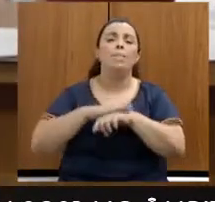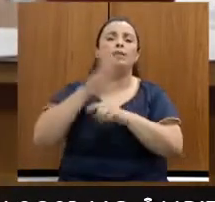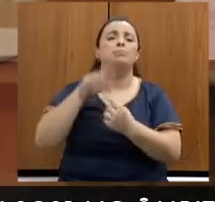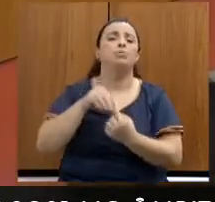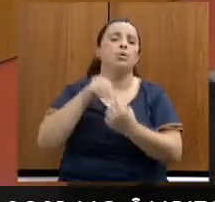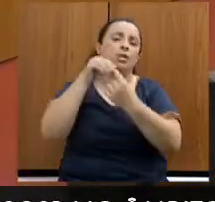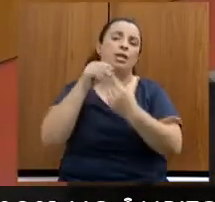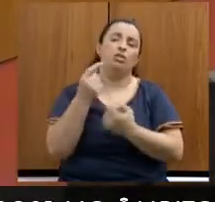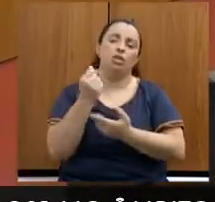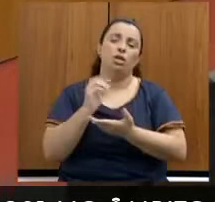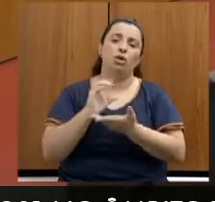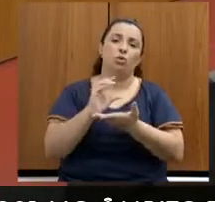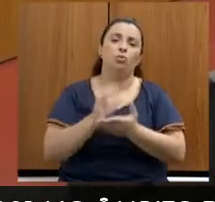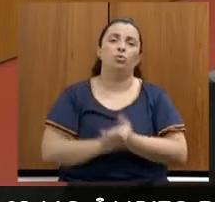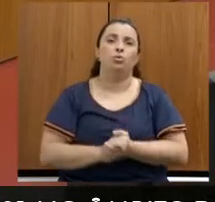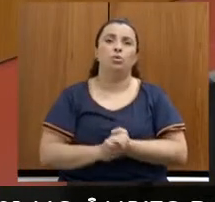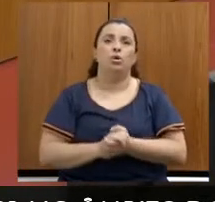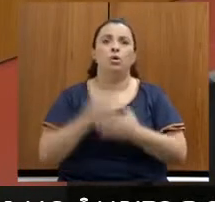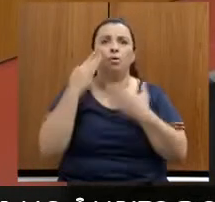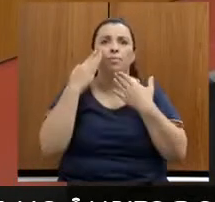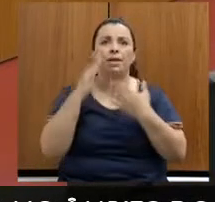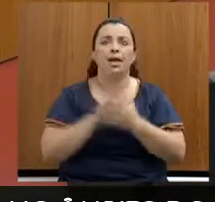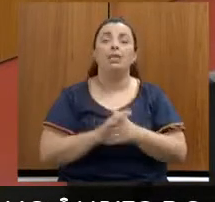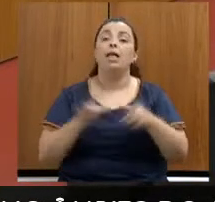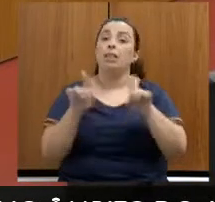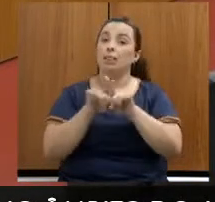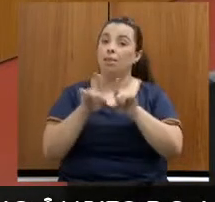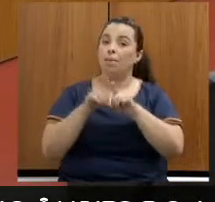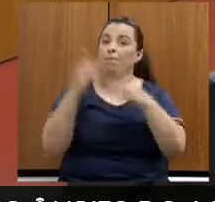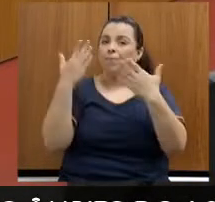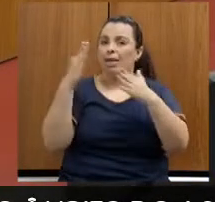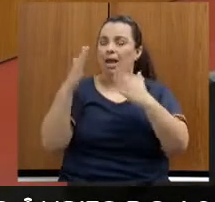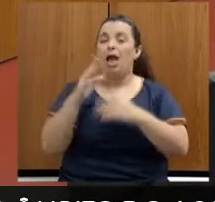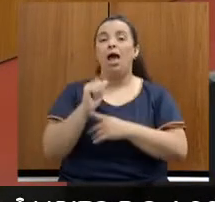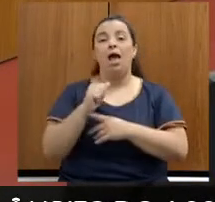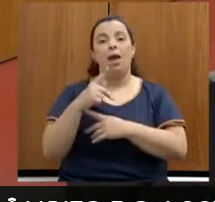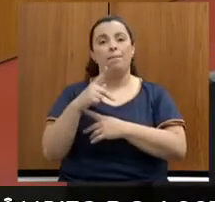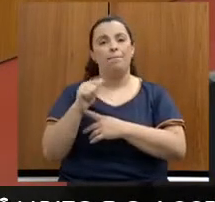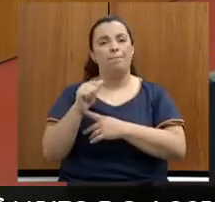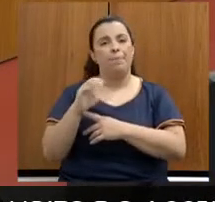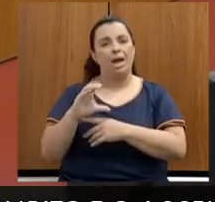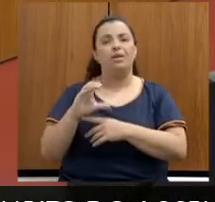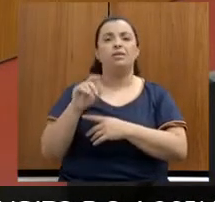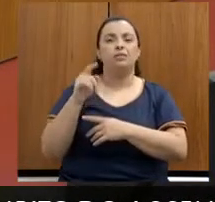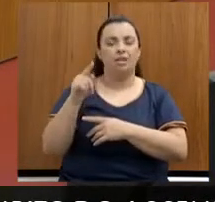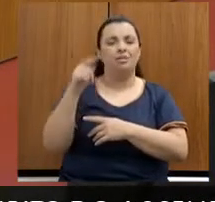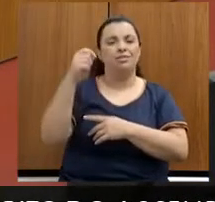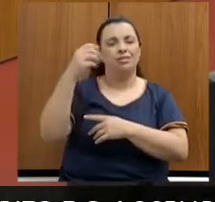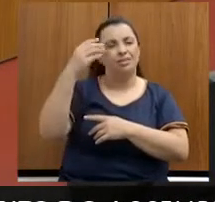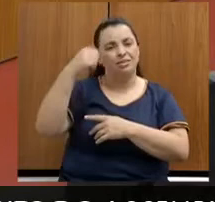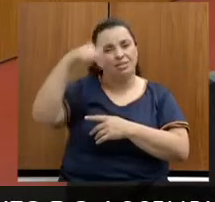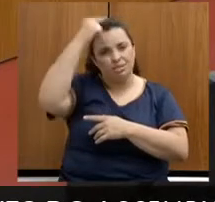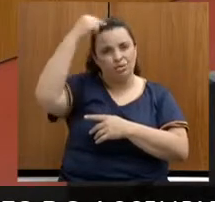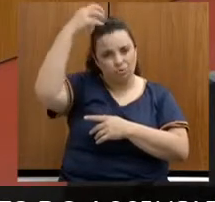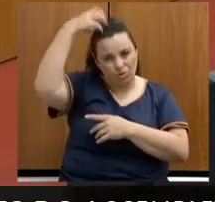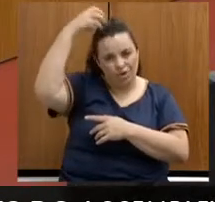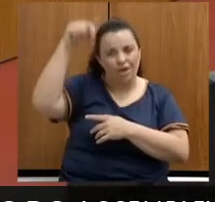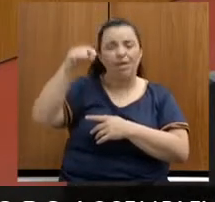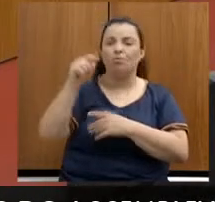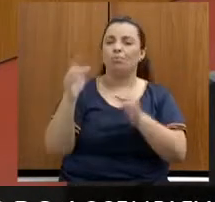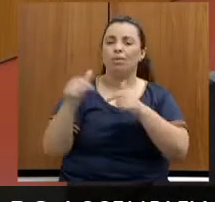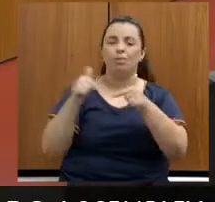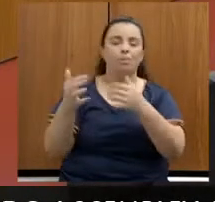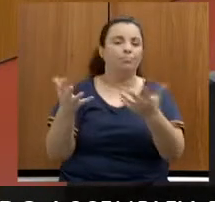Muito obrigada. E eu também queria parabenizar a APAC de São João, que a APAC é realmente um trabalho fantástico. Obrigado, secretária.